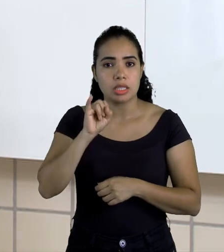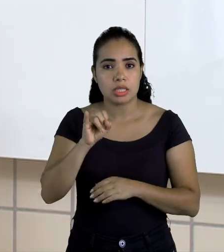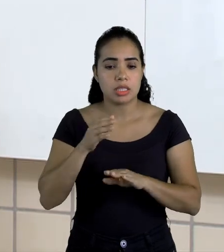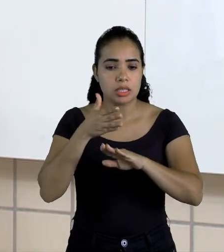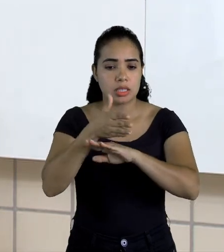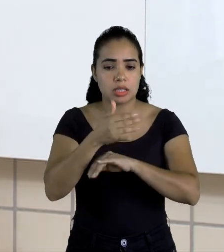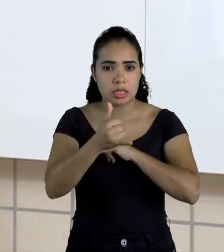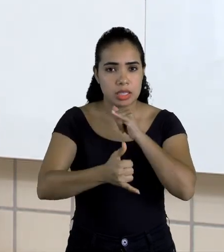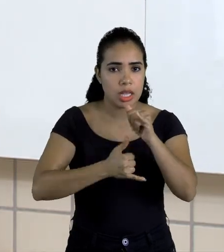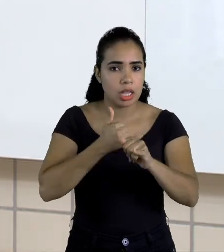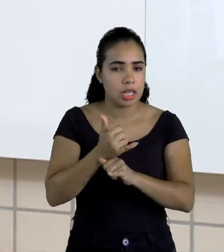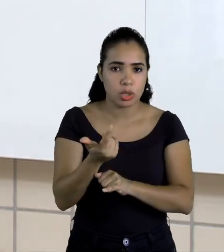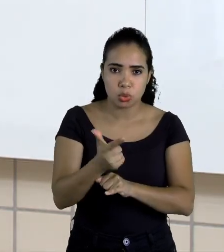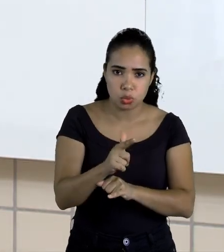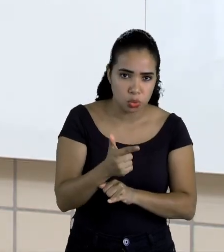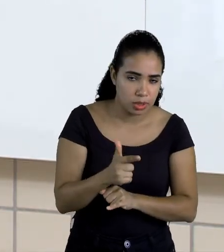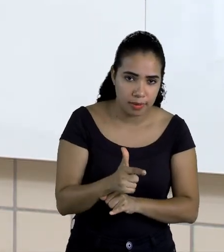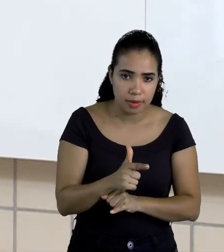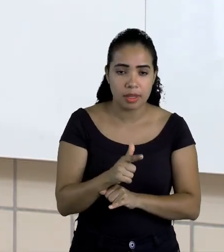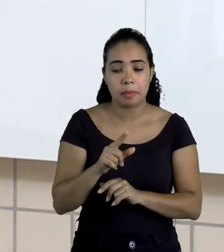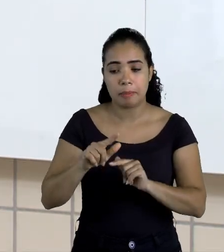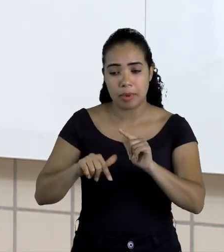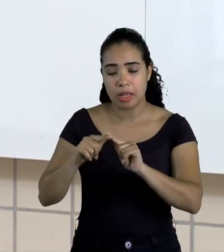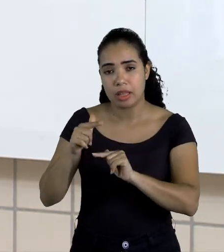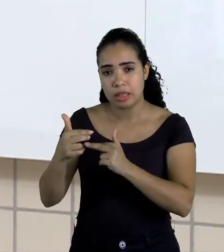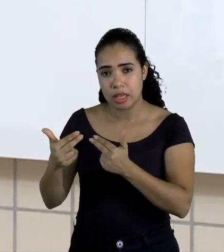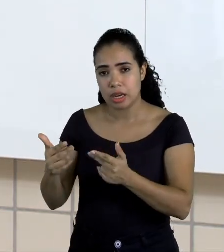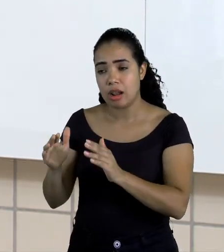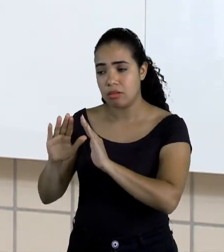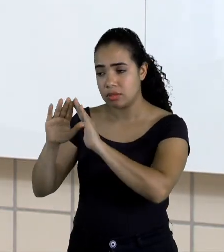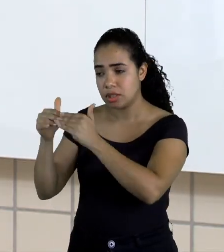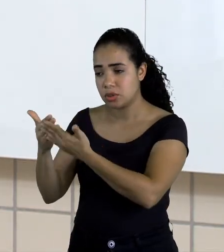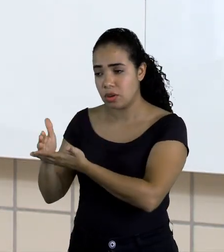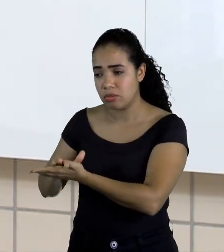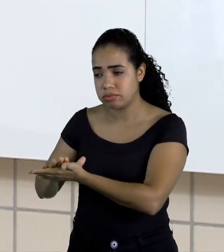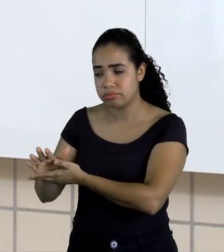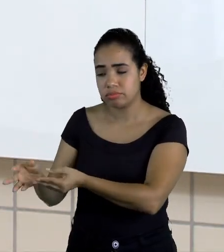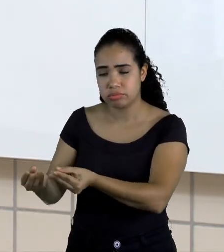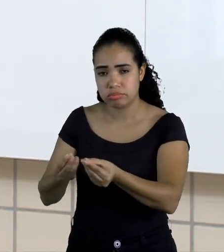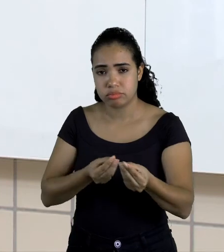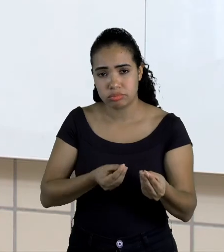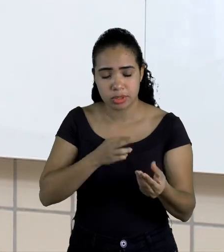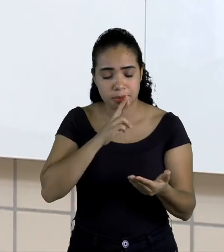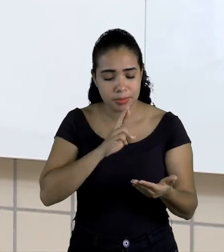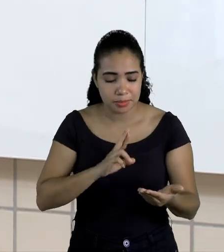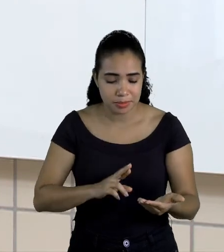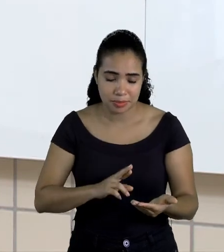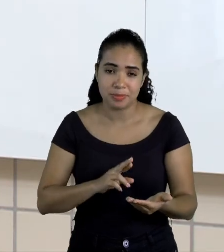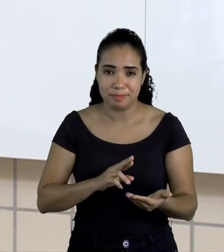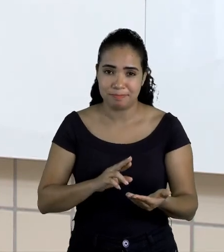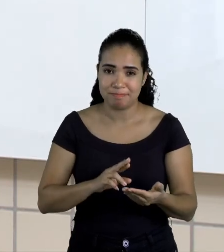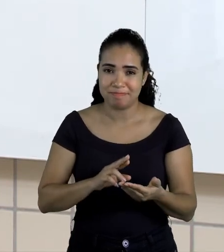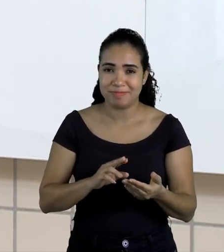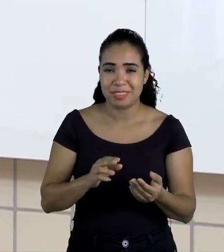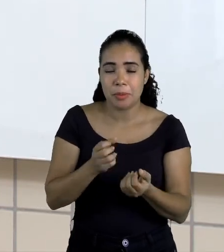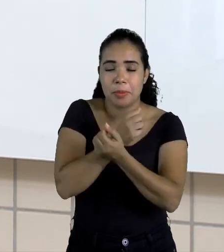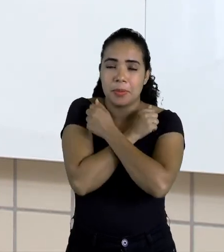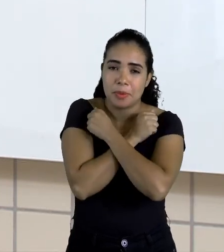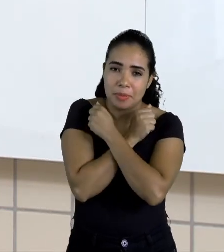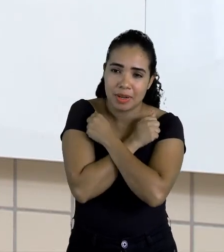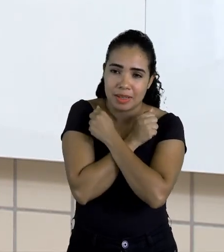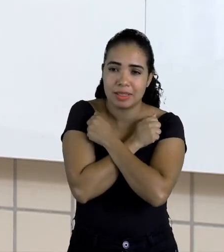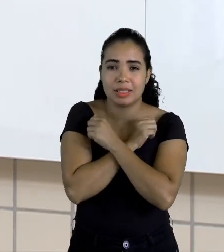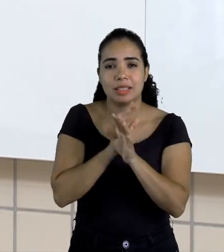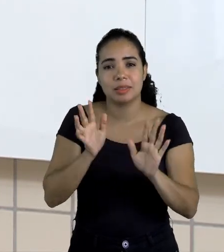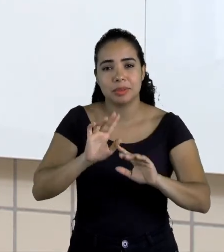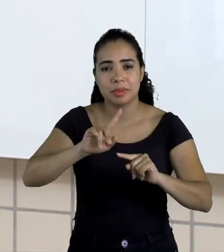à internet, esse material está disponível em sua escola para você retirar. Um grande abraço